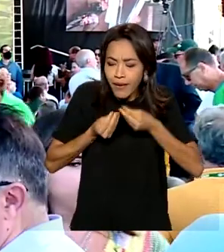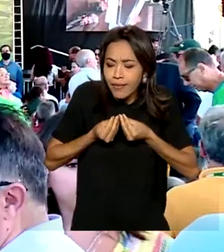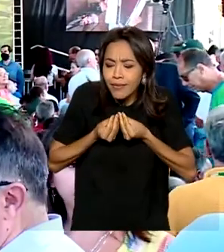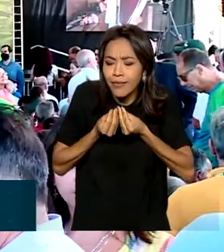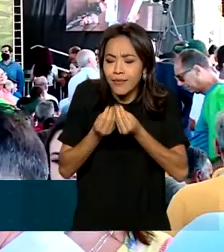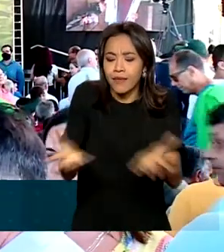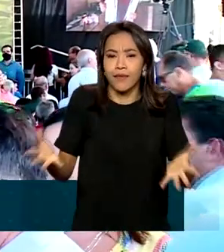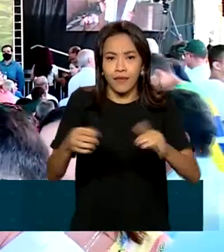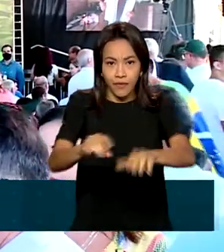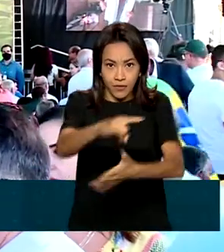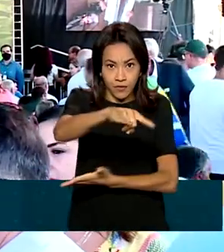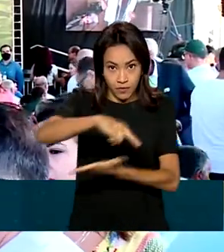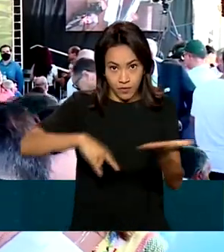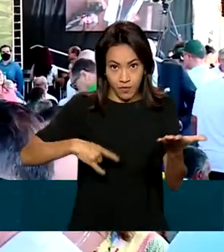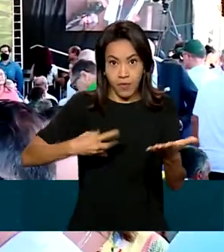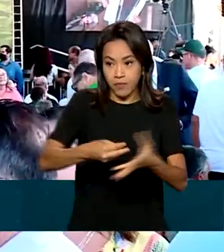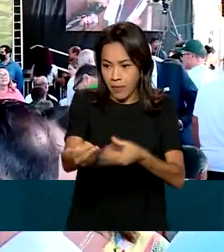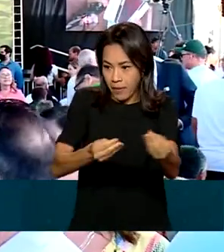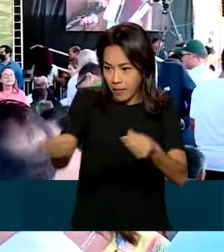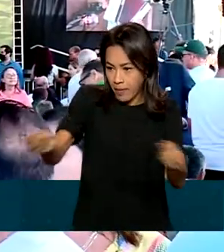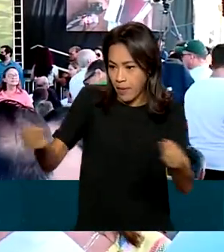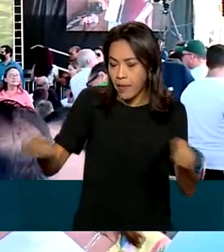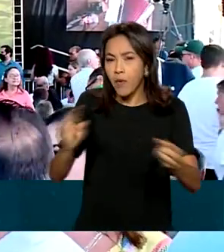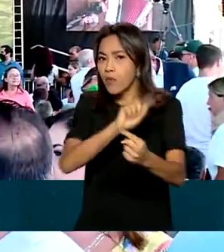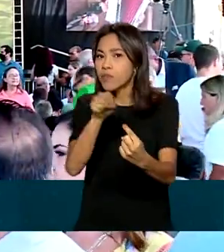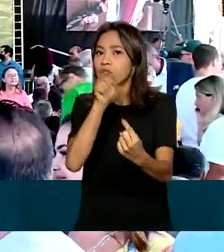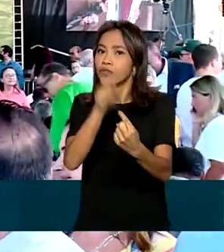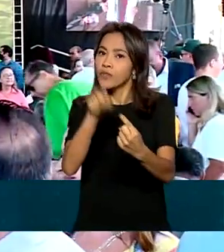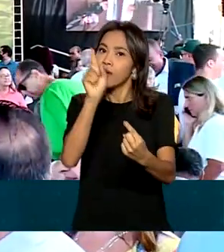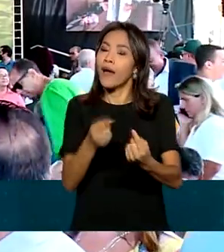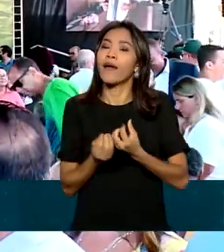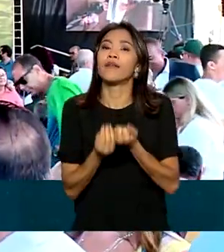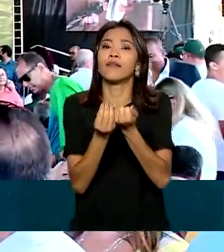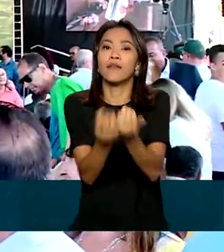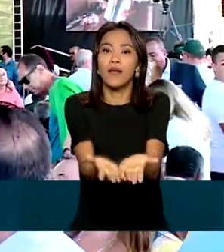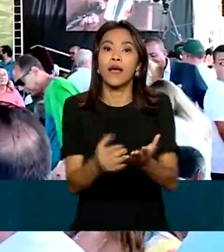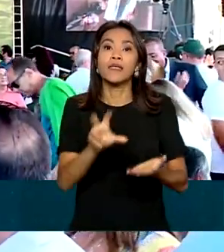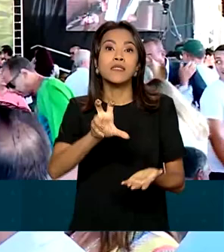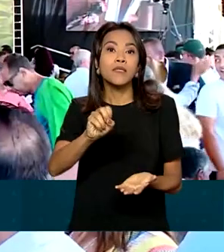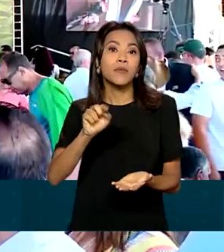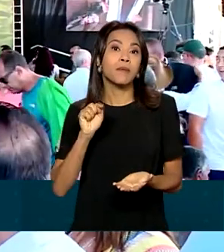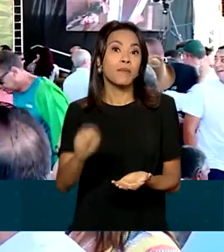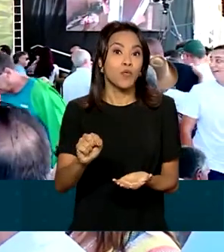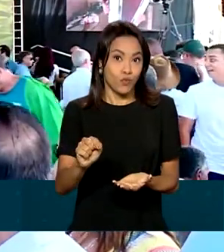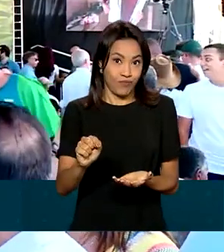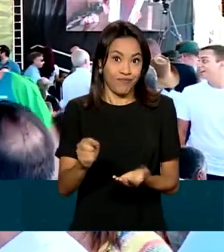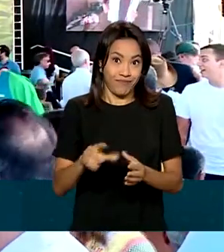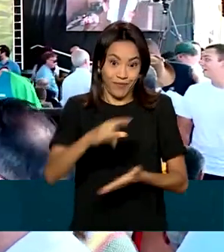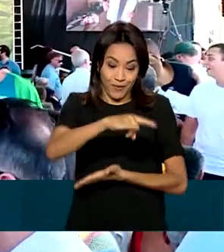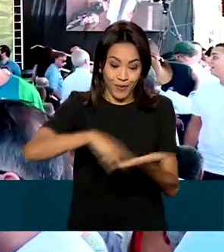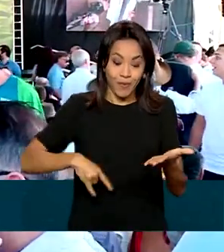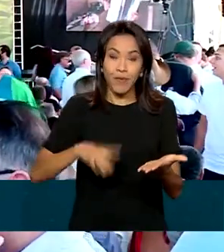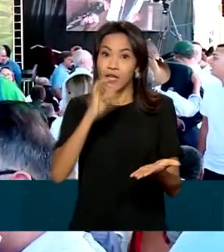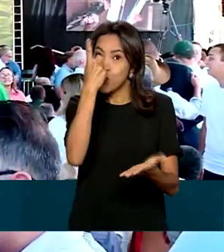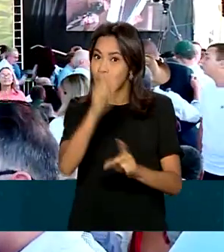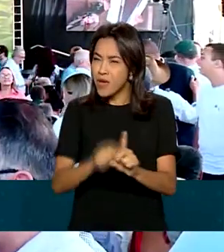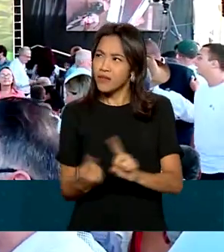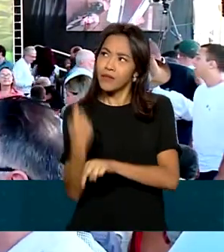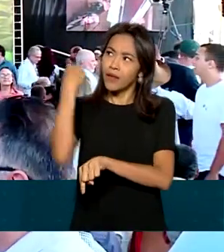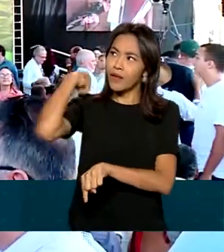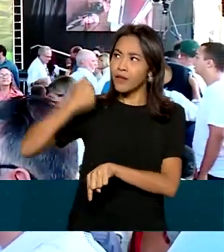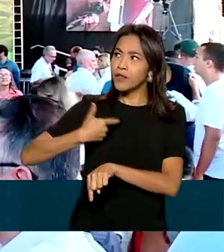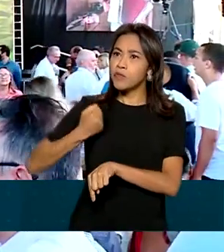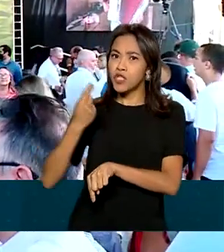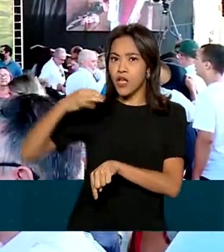rurais no país. A expectativa é entregar 50 mil títulos em apenas um mês. Desde 2019, já foram